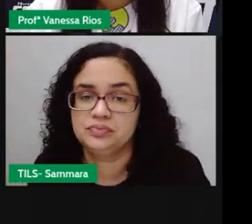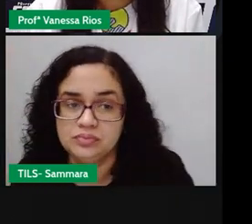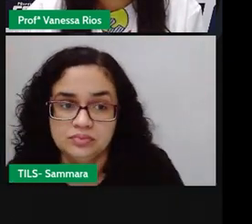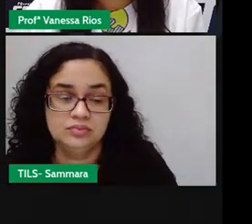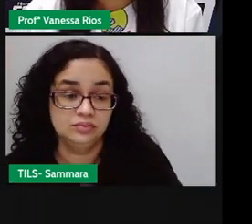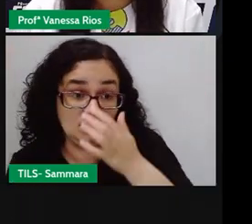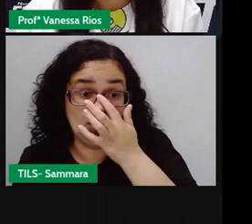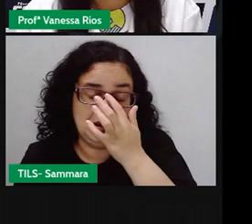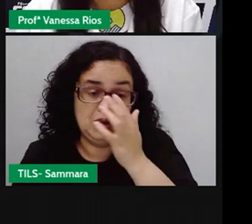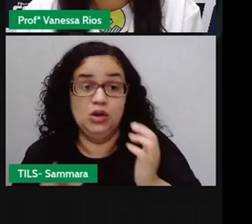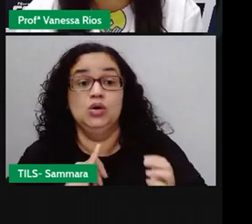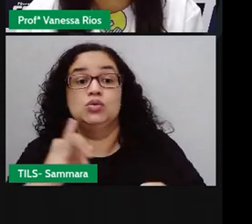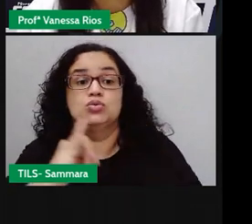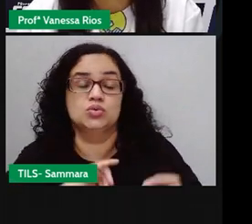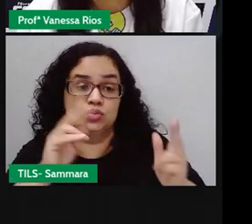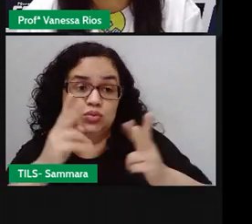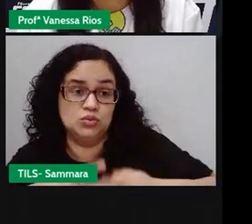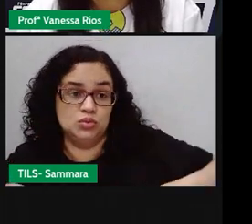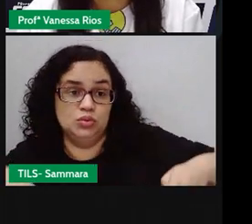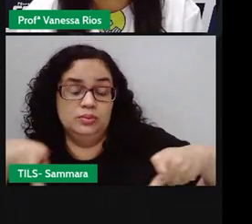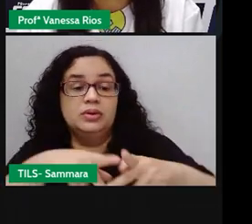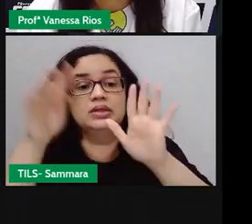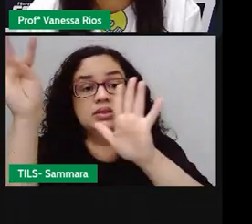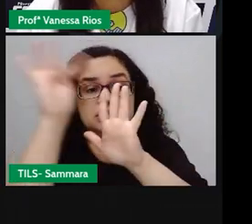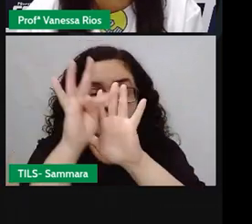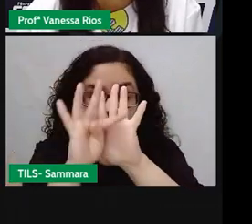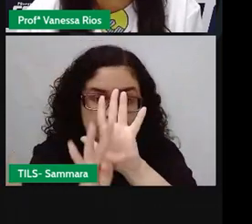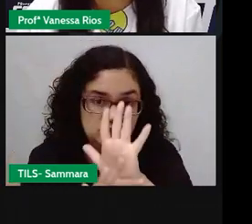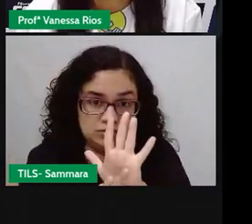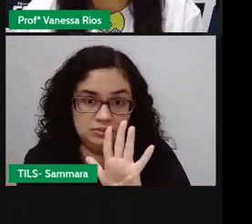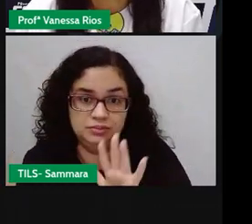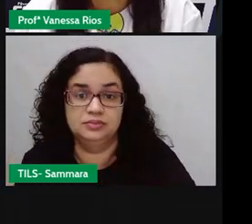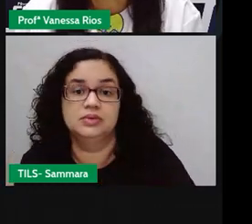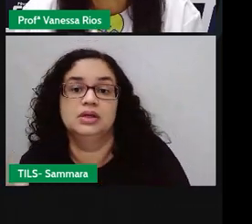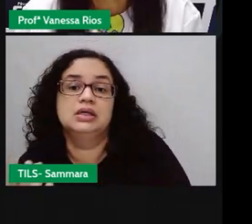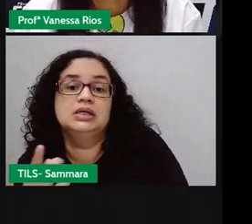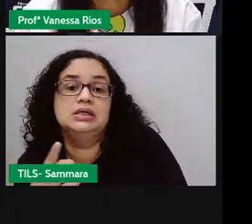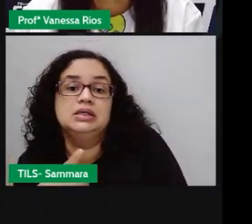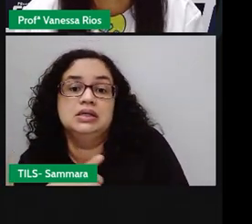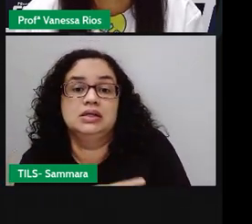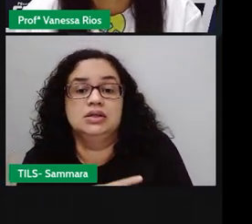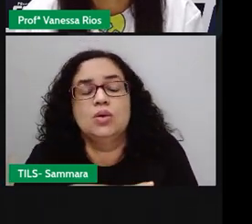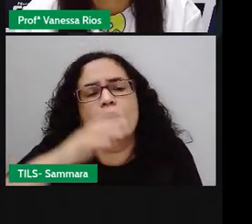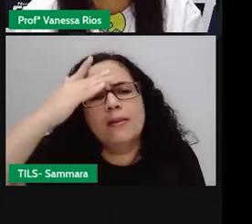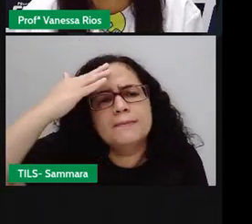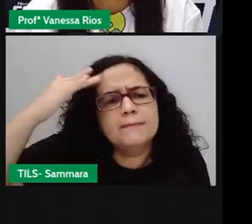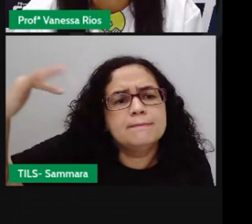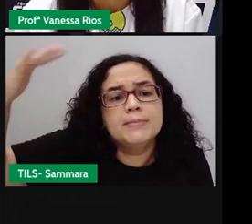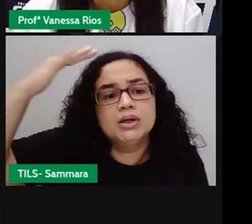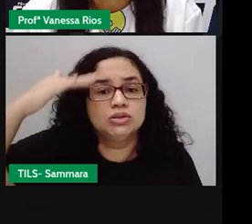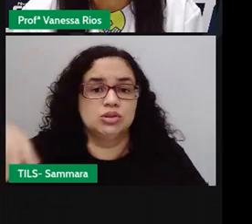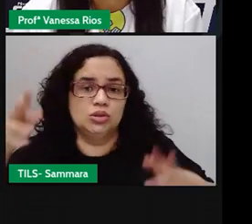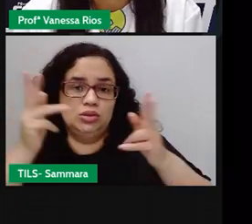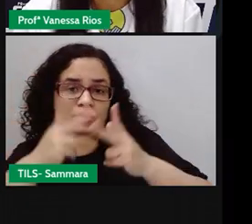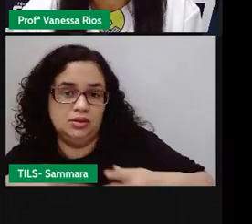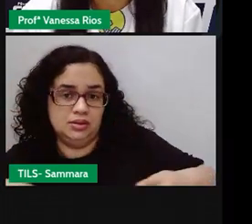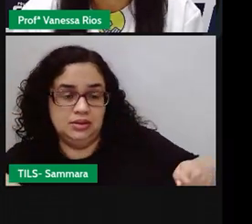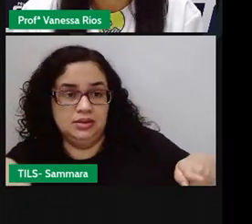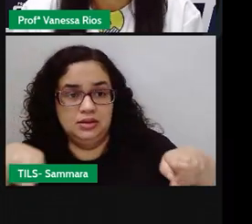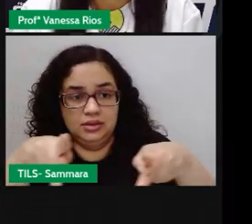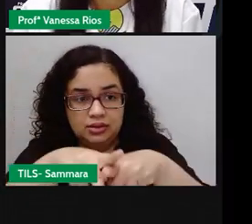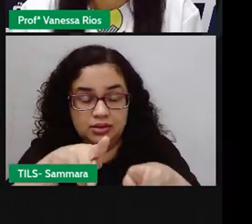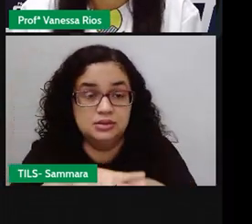Os contos populares são textos narrativos. Eles são carregados do imaginário popular. A gente já